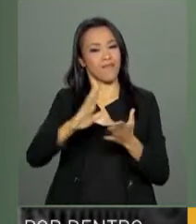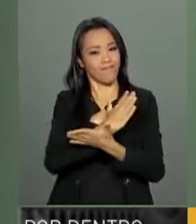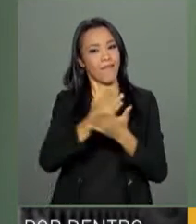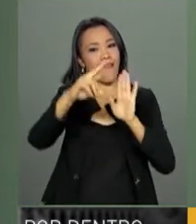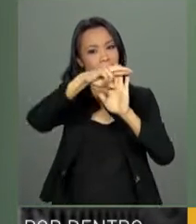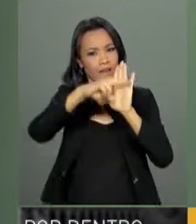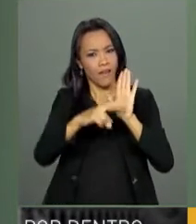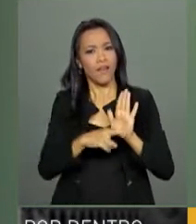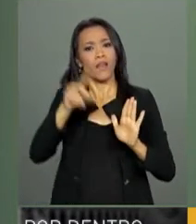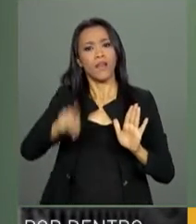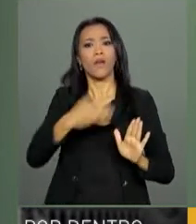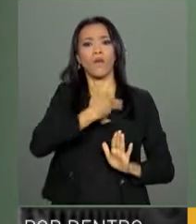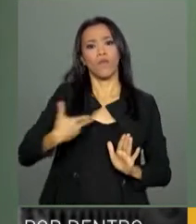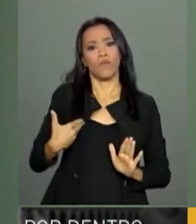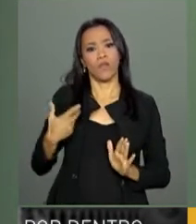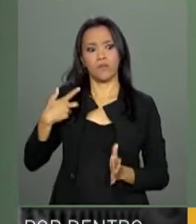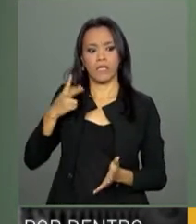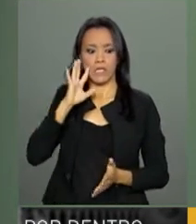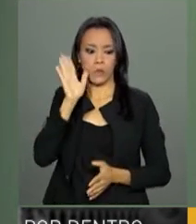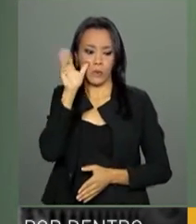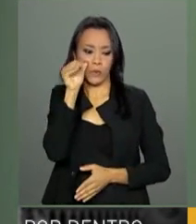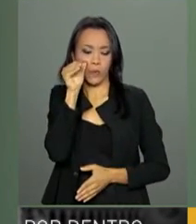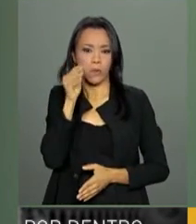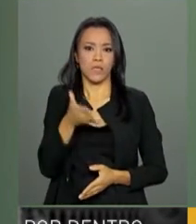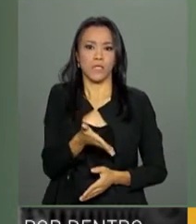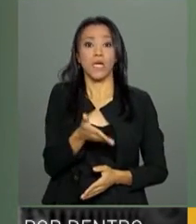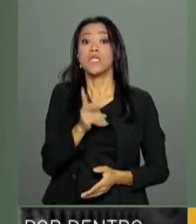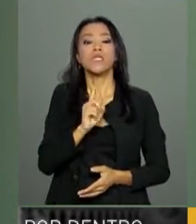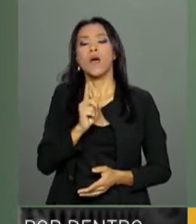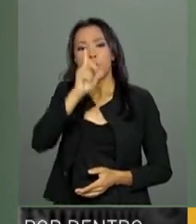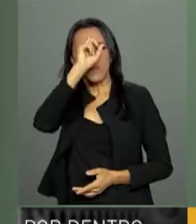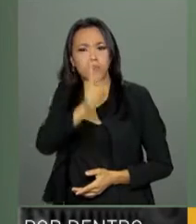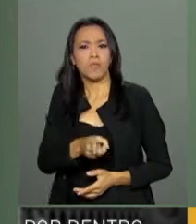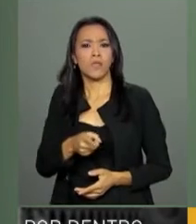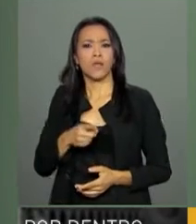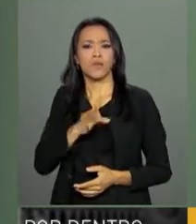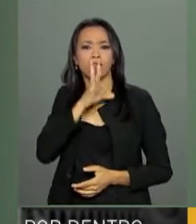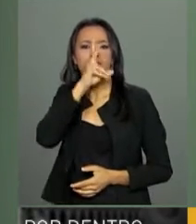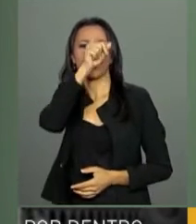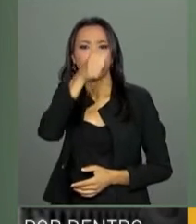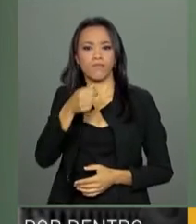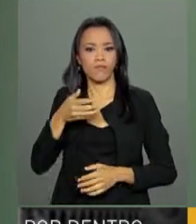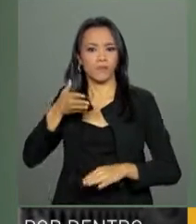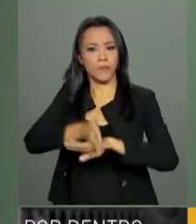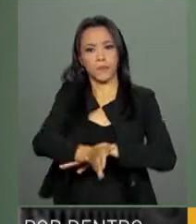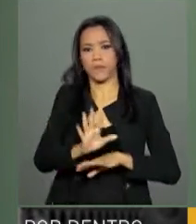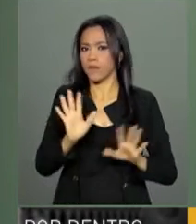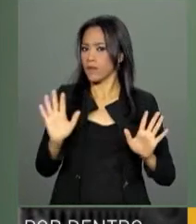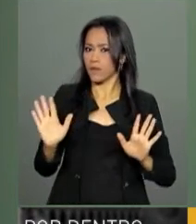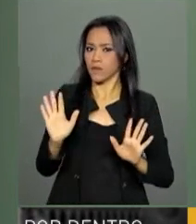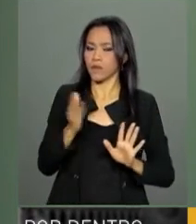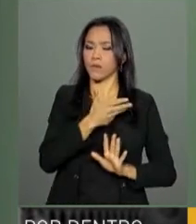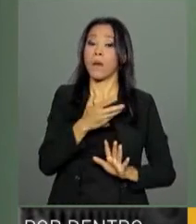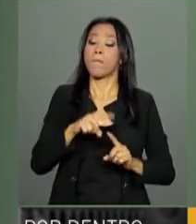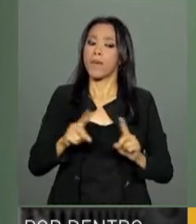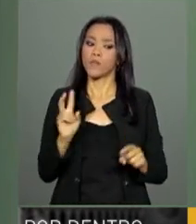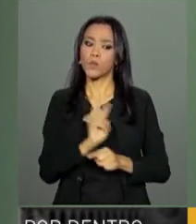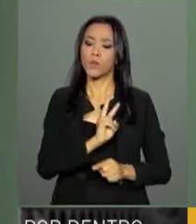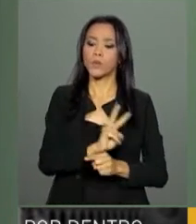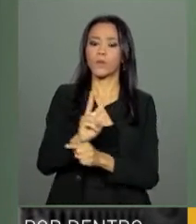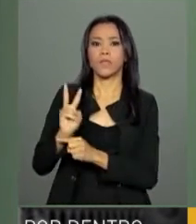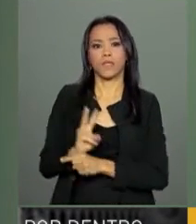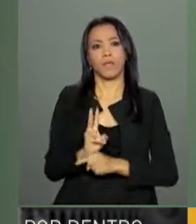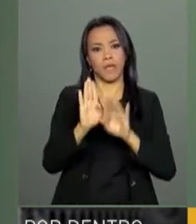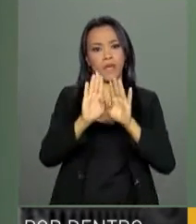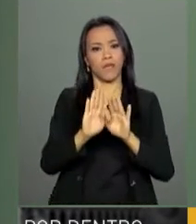cabem ao governo provê-los. Não regular, não interferir nesse espaço, mas provê-los e cuidar para que eles